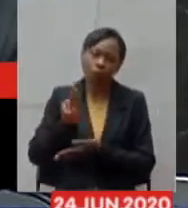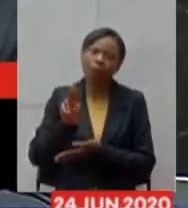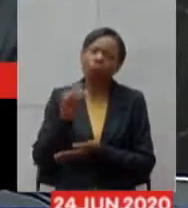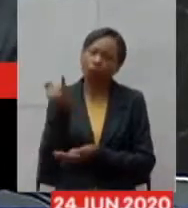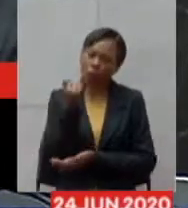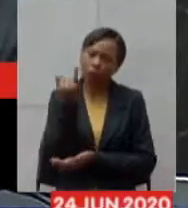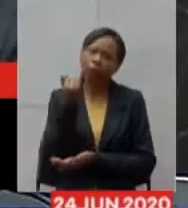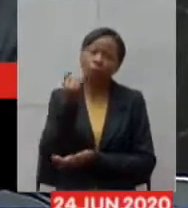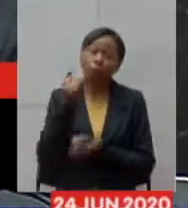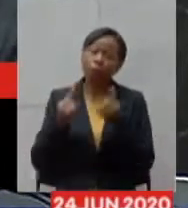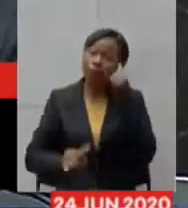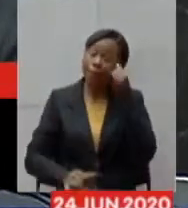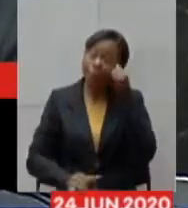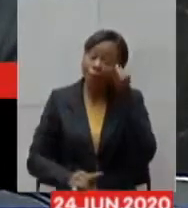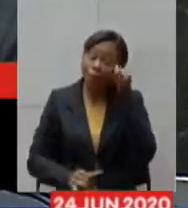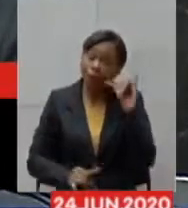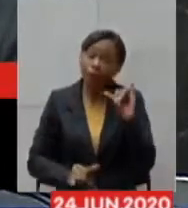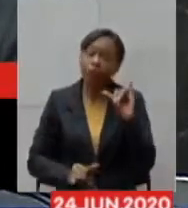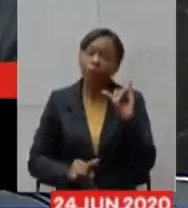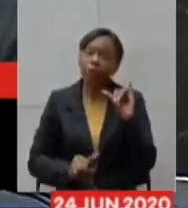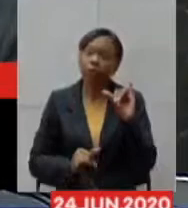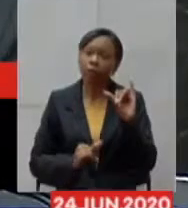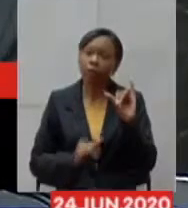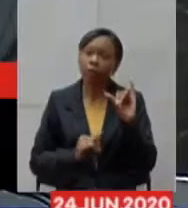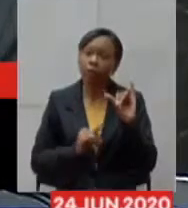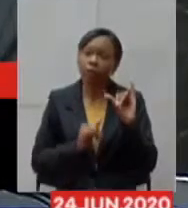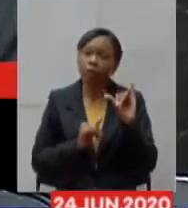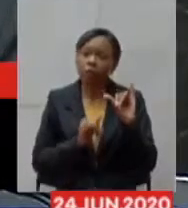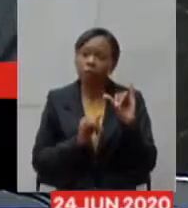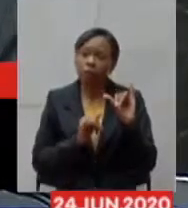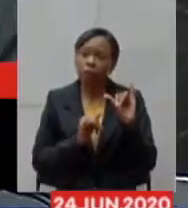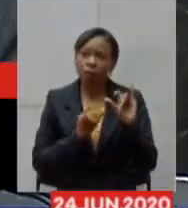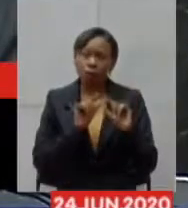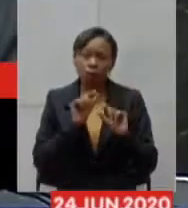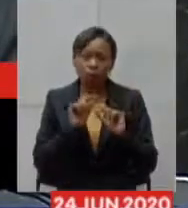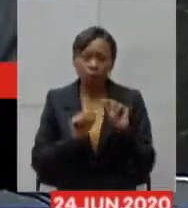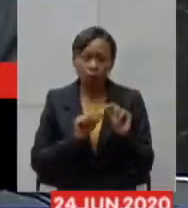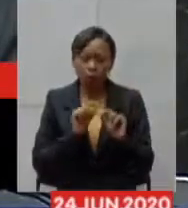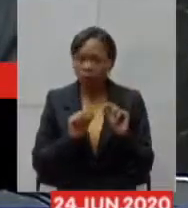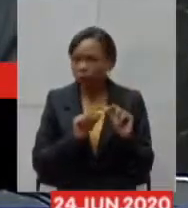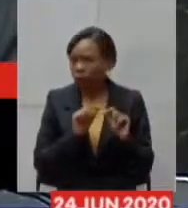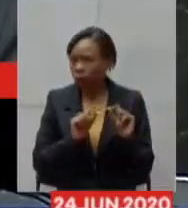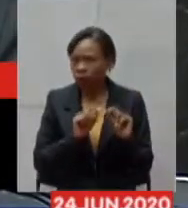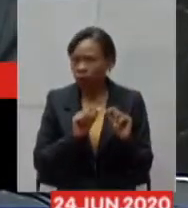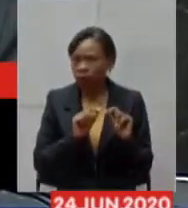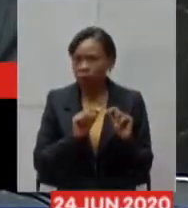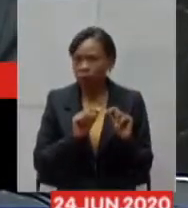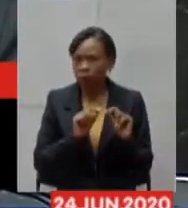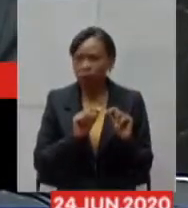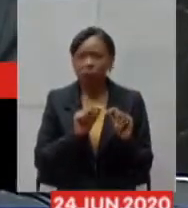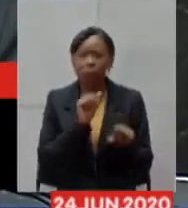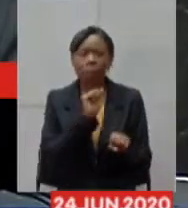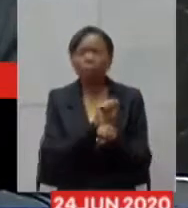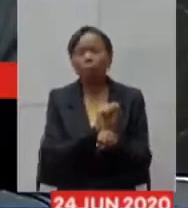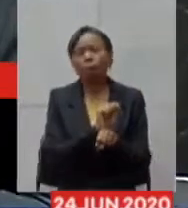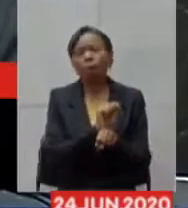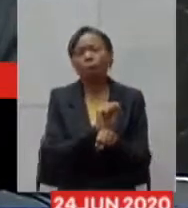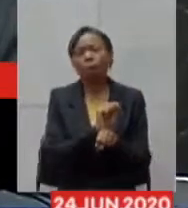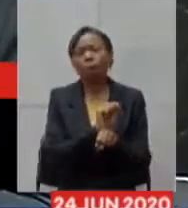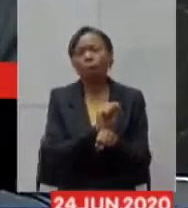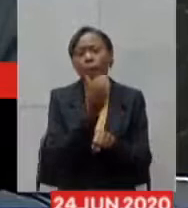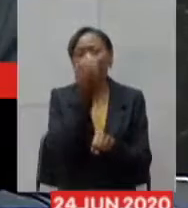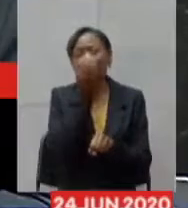máximo respiradores principalmente aqueles respiradores de UTI mesmo não os BIPAPs que eles fiquem parados aguardando